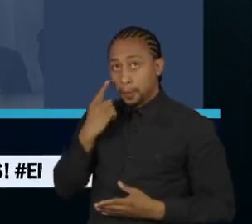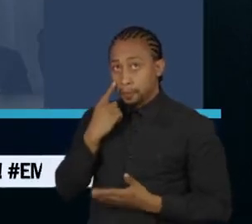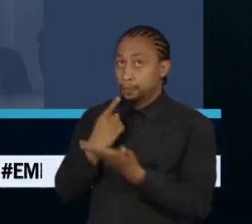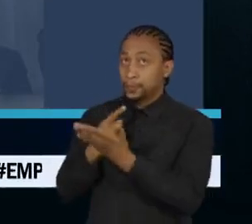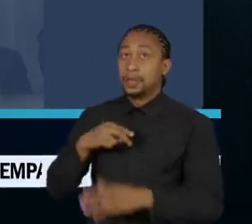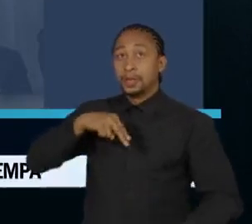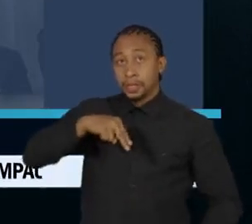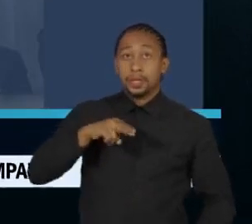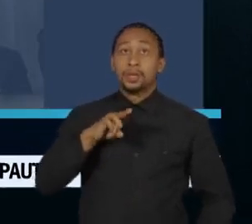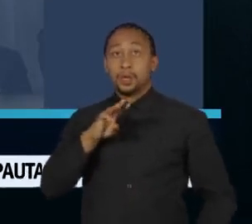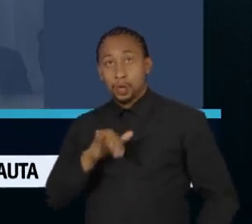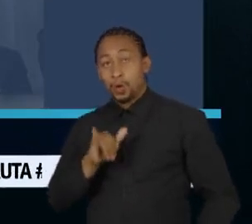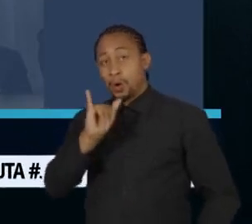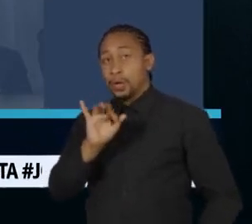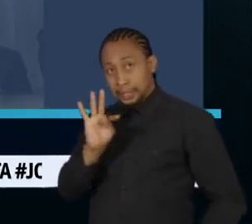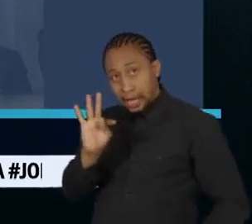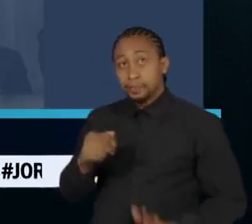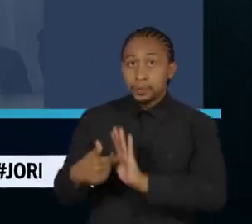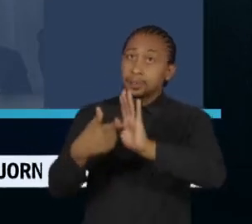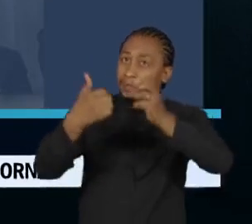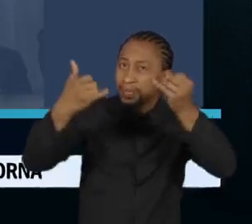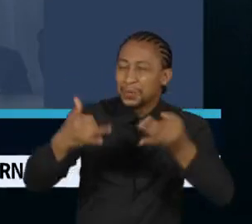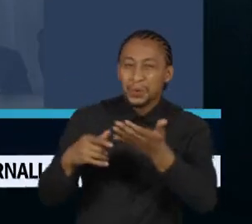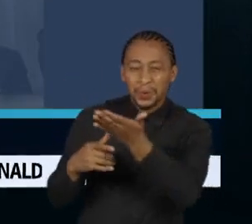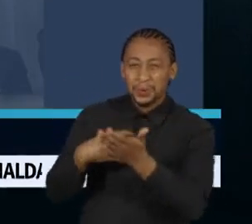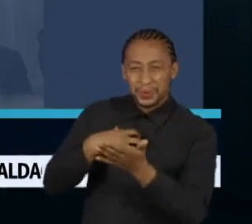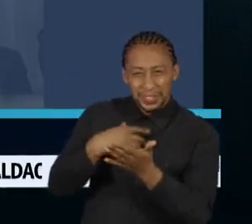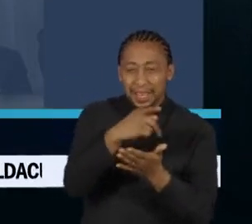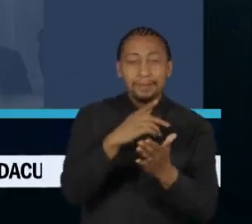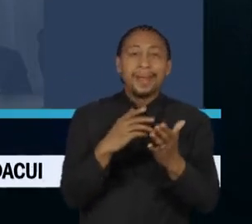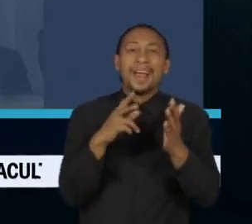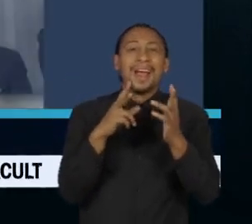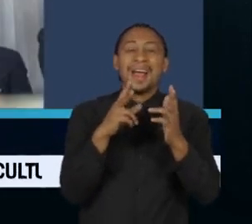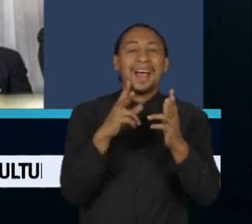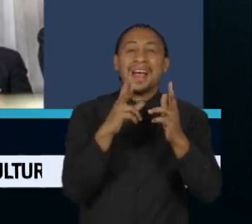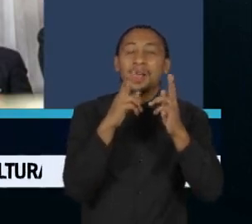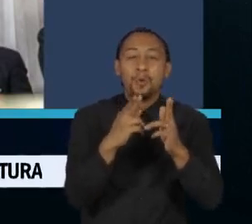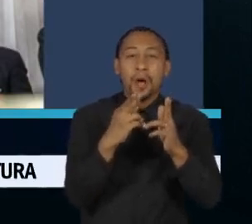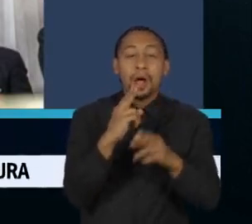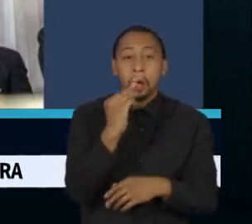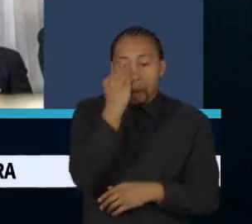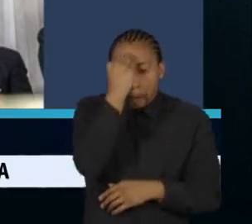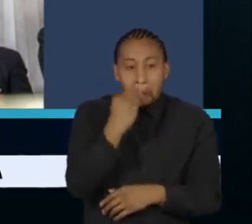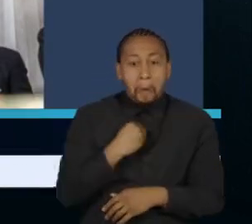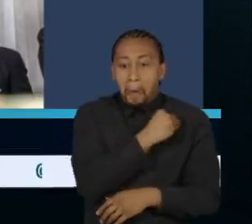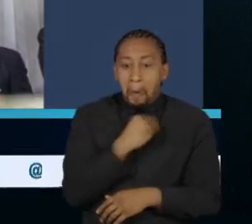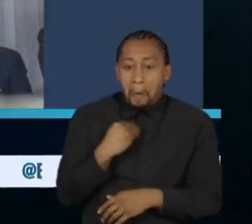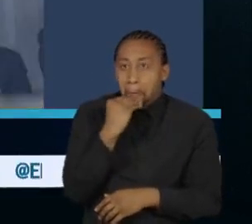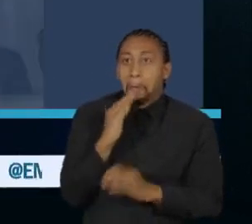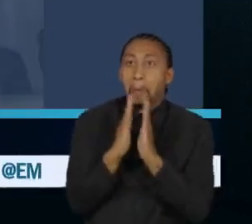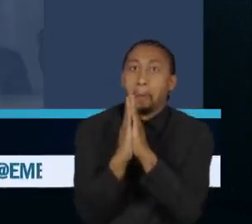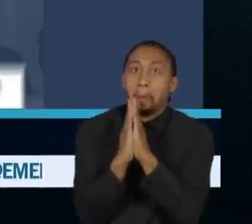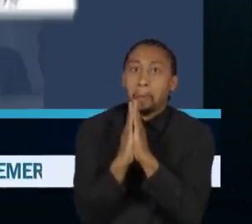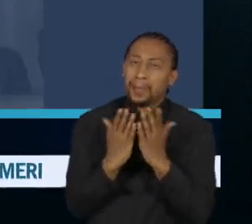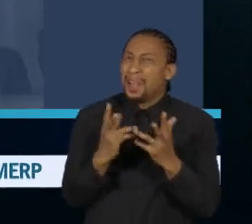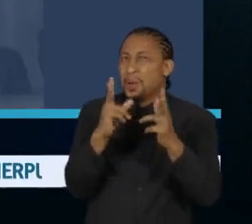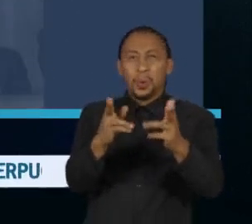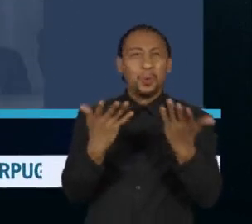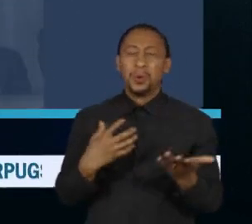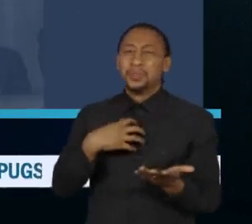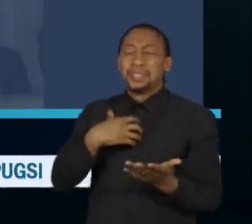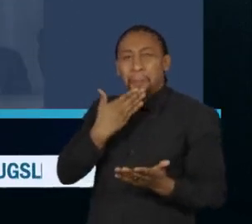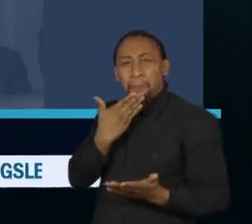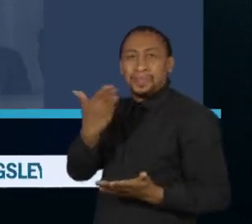-maria, uma expressão do futebol americano para explicar uma jogada desesperada no fim do jogo. O jornal americano ainda destaca que o ministro